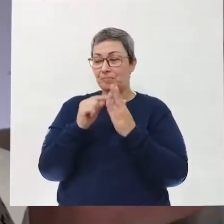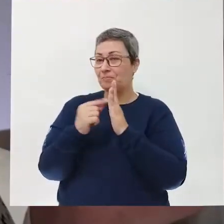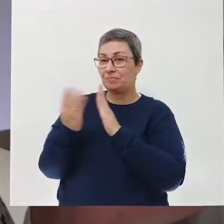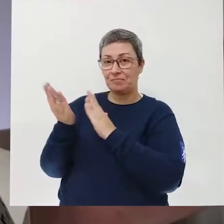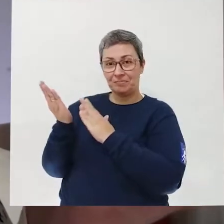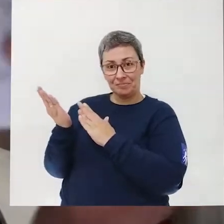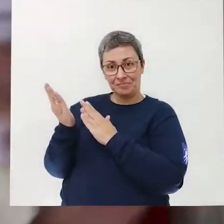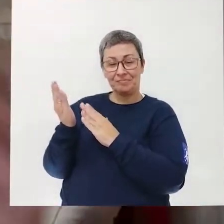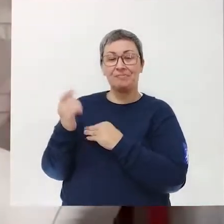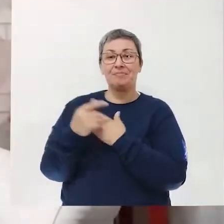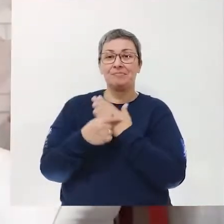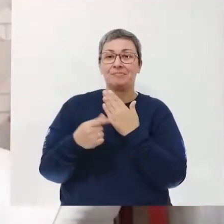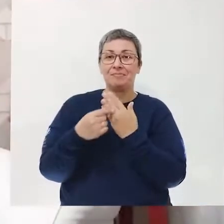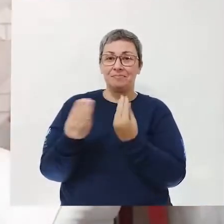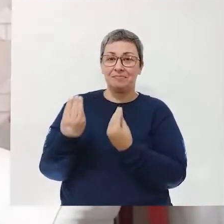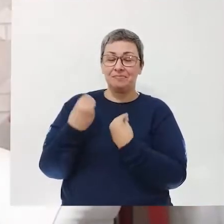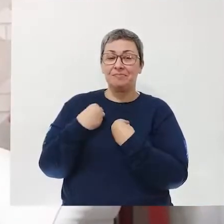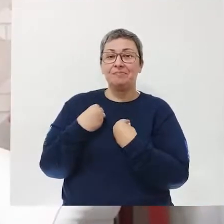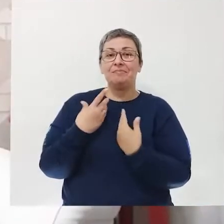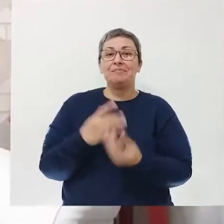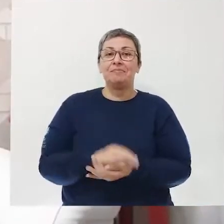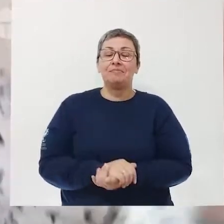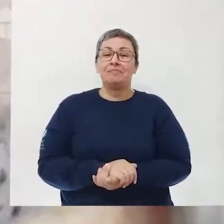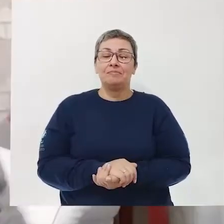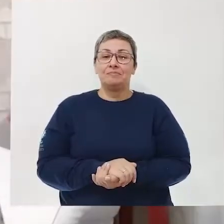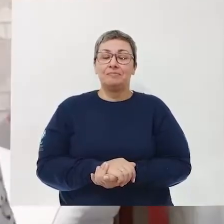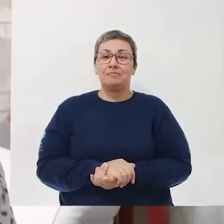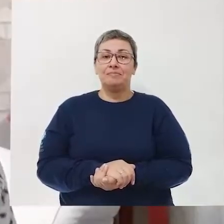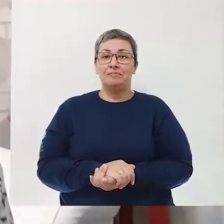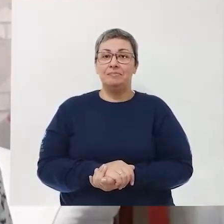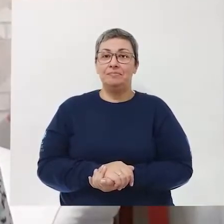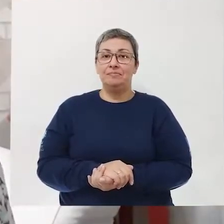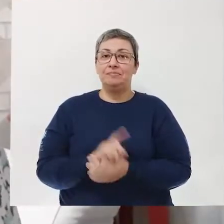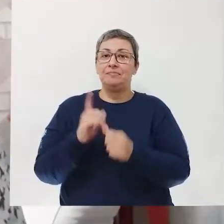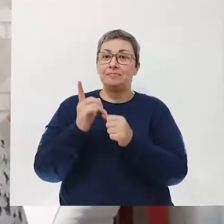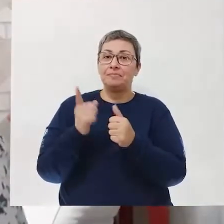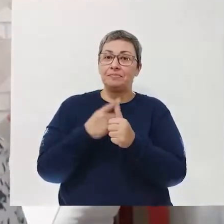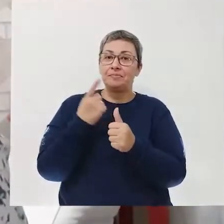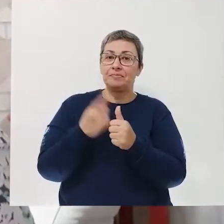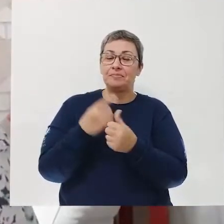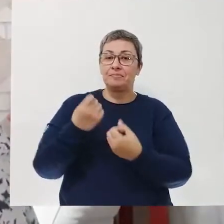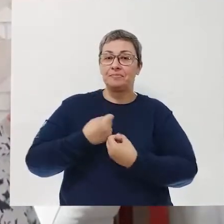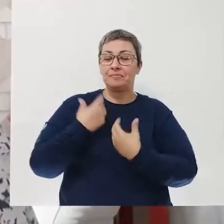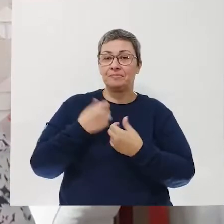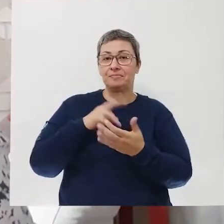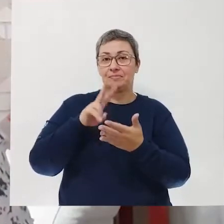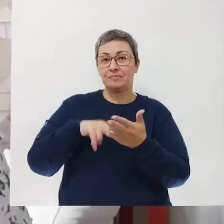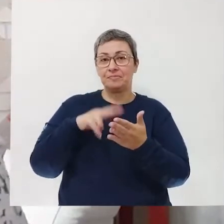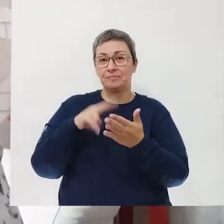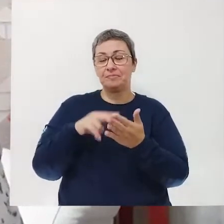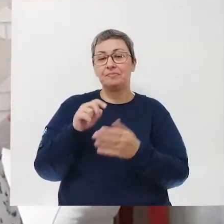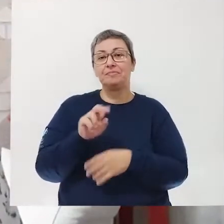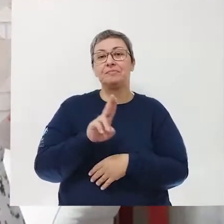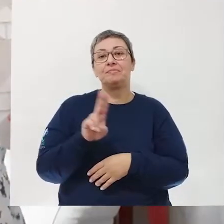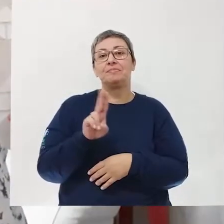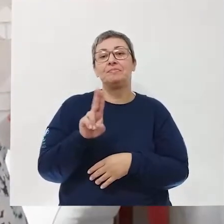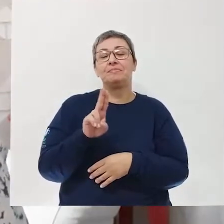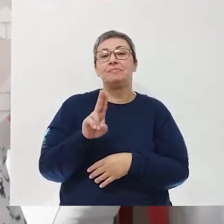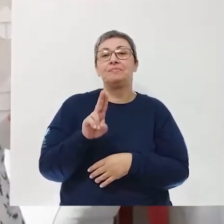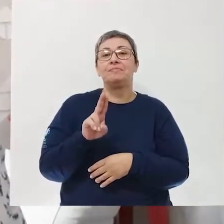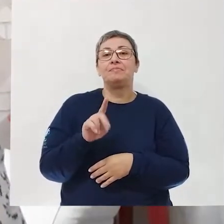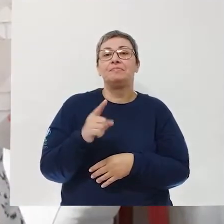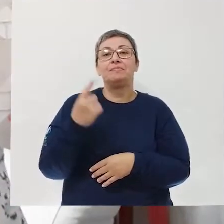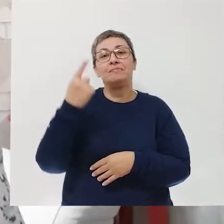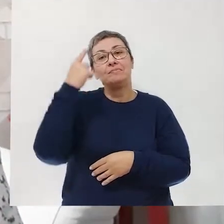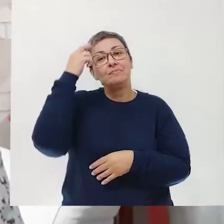dedicatória do poeta. Vamos lá? O primeiro poema que nós vamos ler é o poema que se